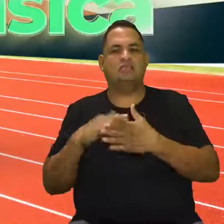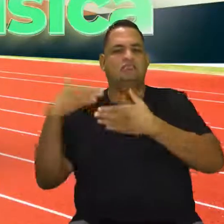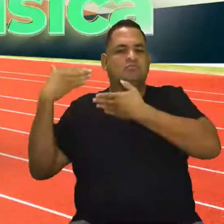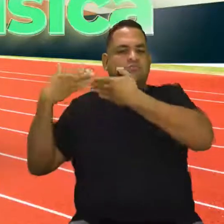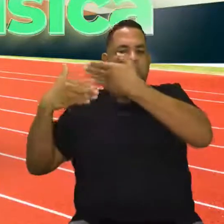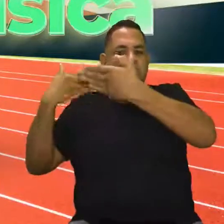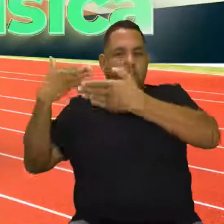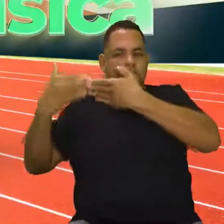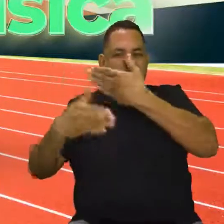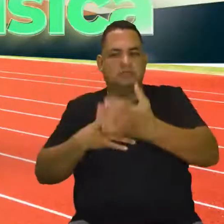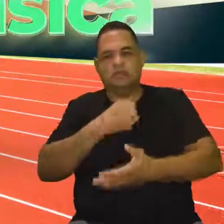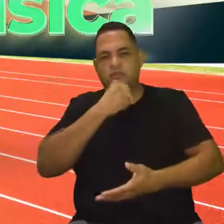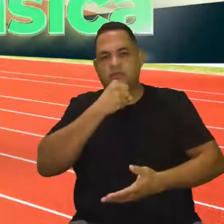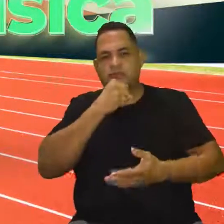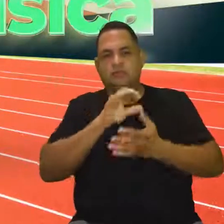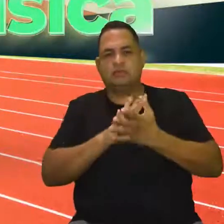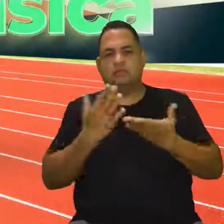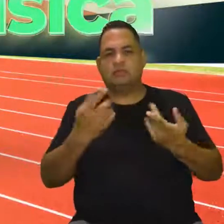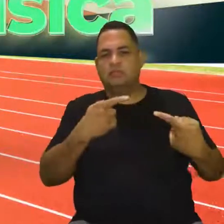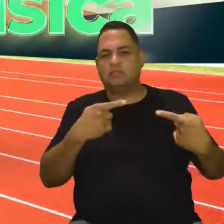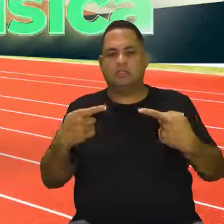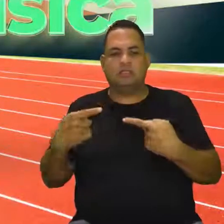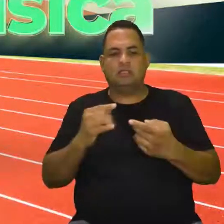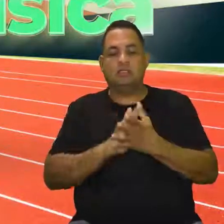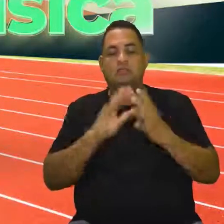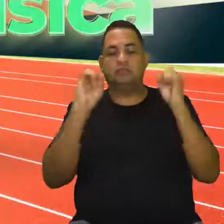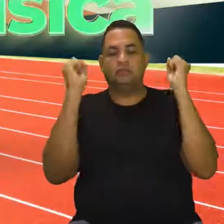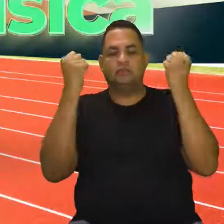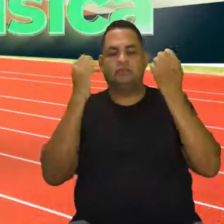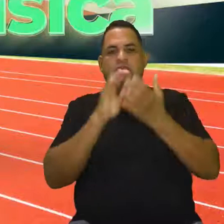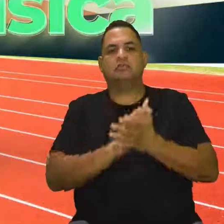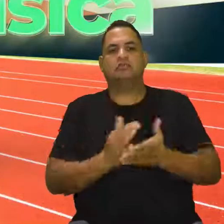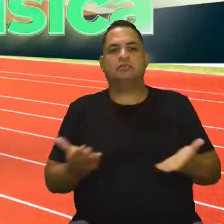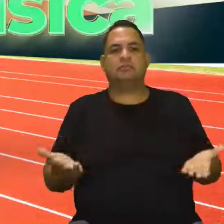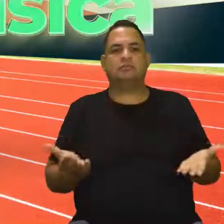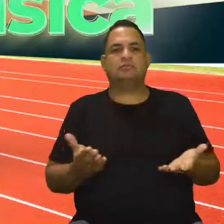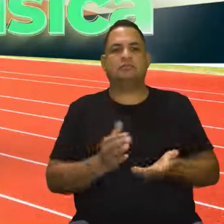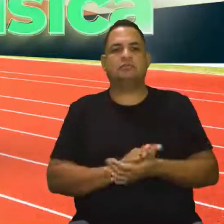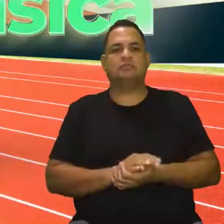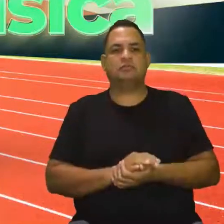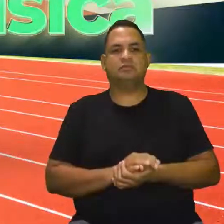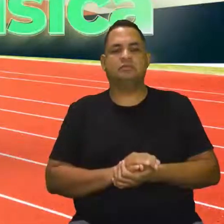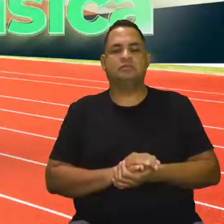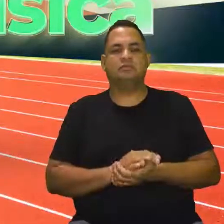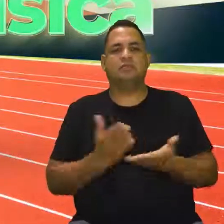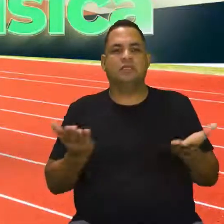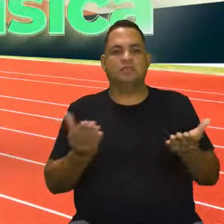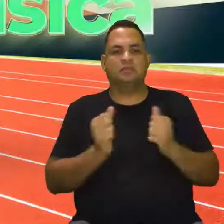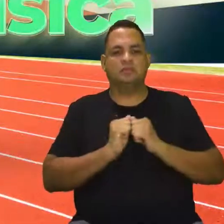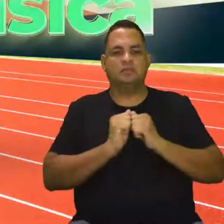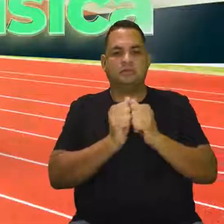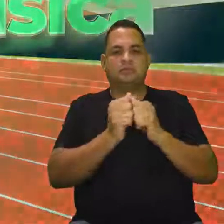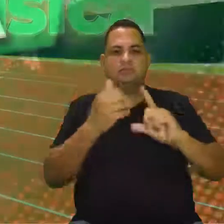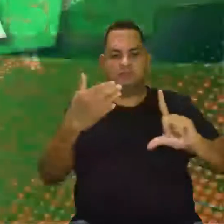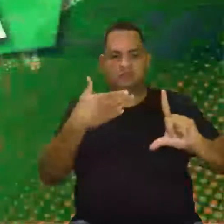Vamos associar aí o envelhecimento com atividade física, né, gente? Claro. Então, sem delongas, acompanhem o slide. Olha